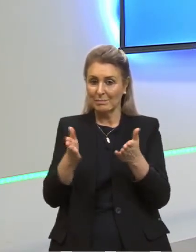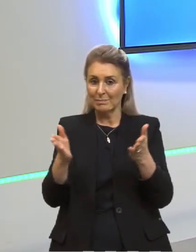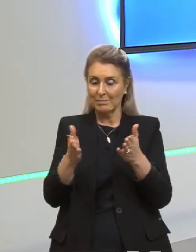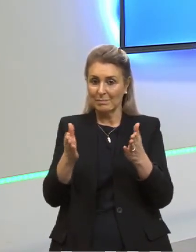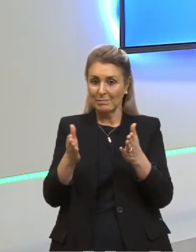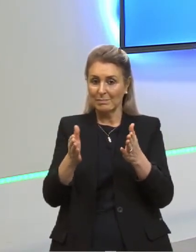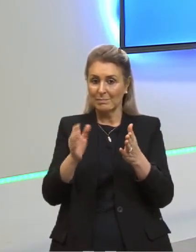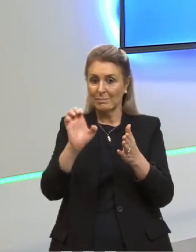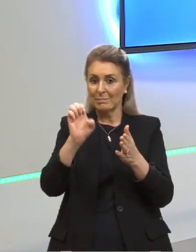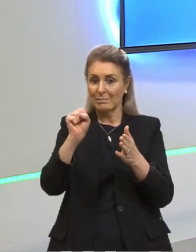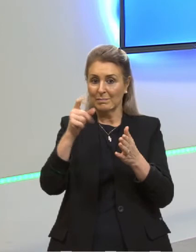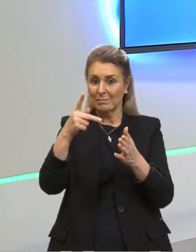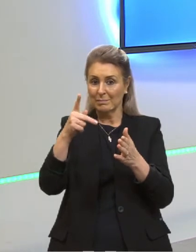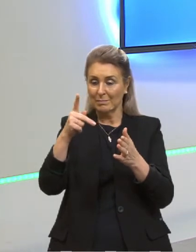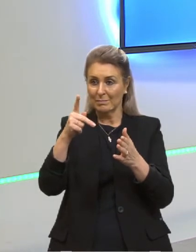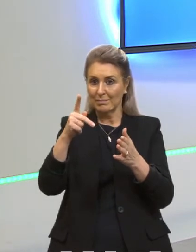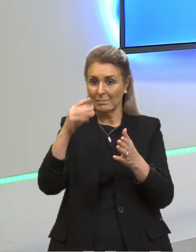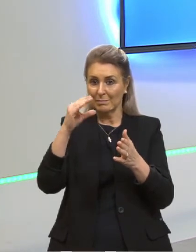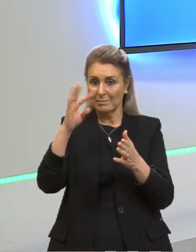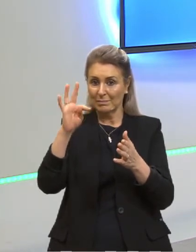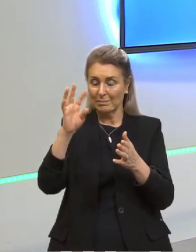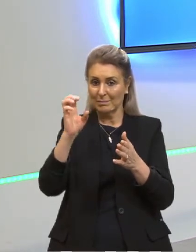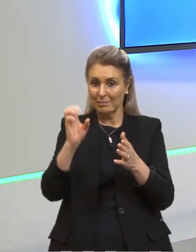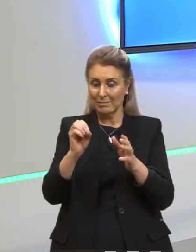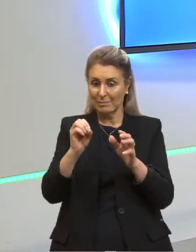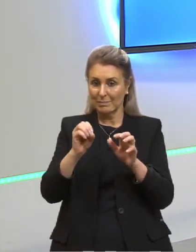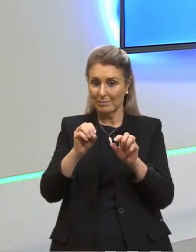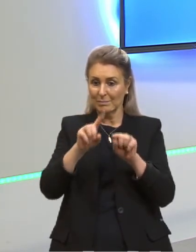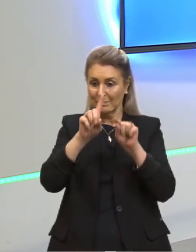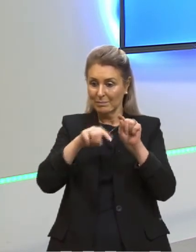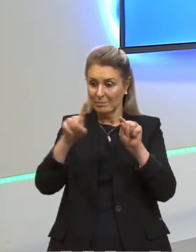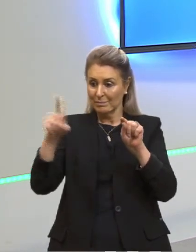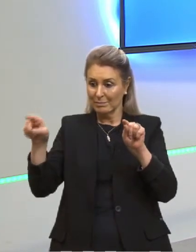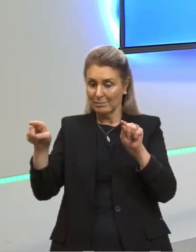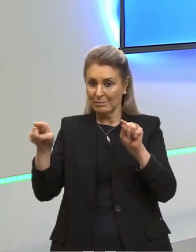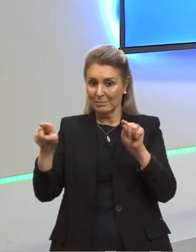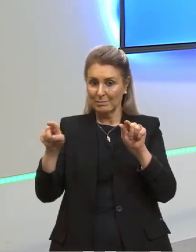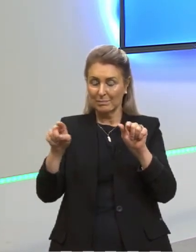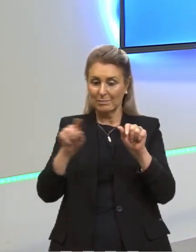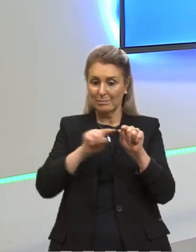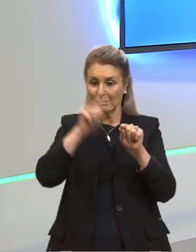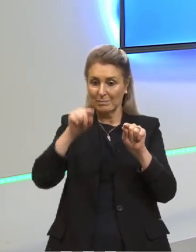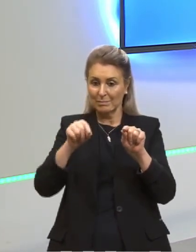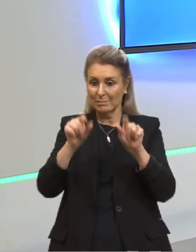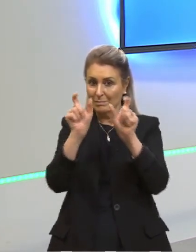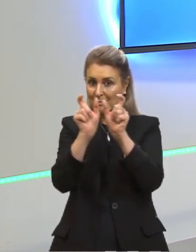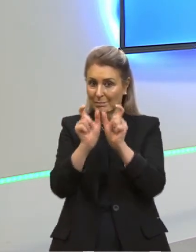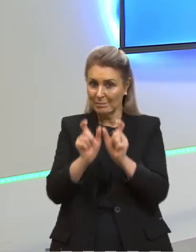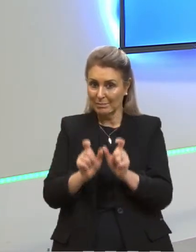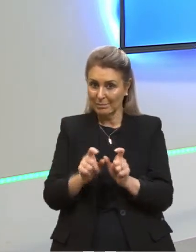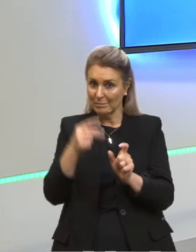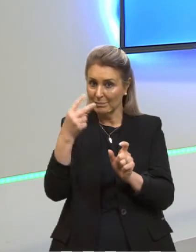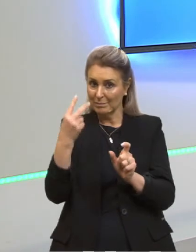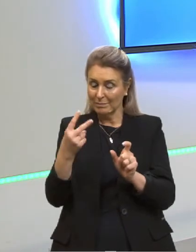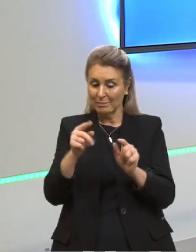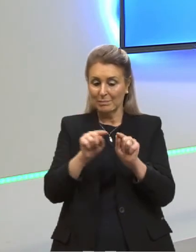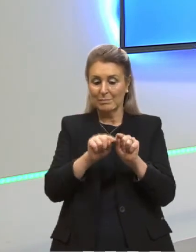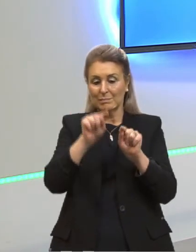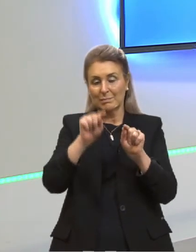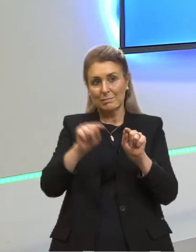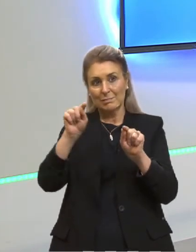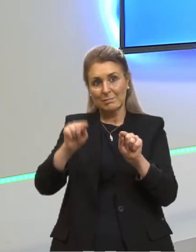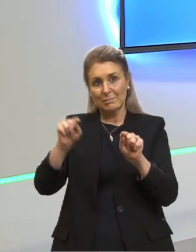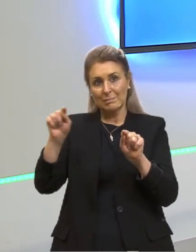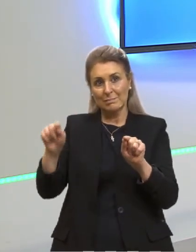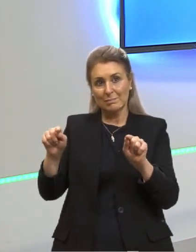espectro eletromagnético não é só onda, ora funciona como onda, ora como partícula, certo? Então, a onda é,